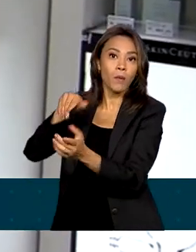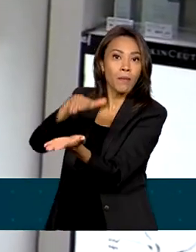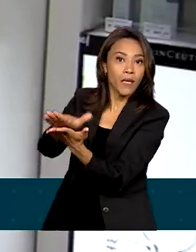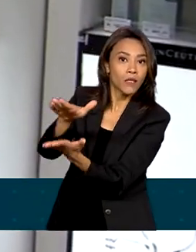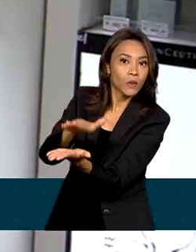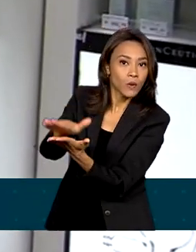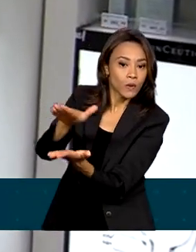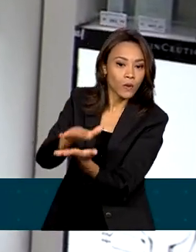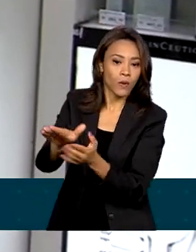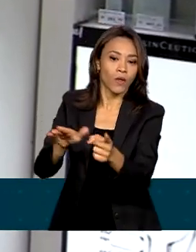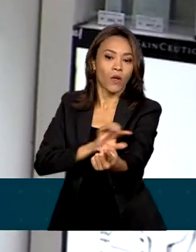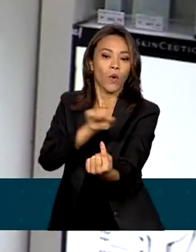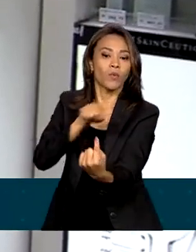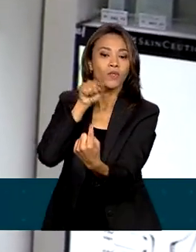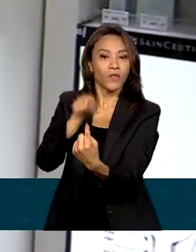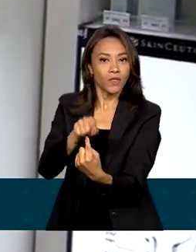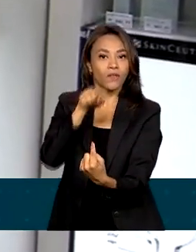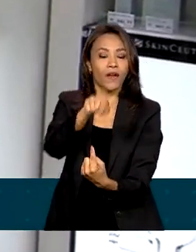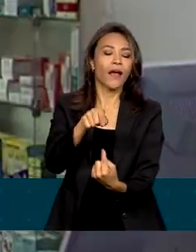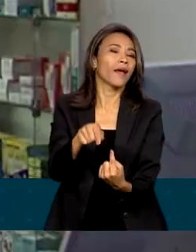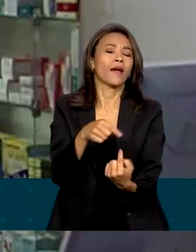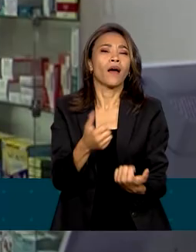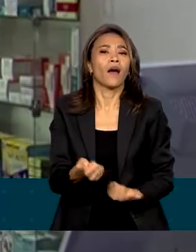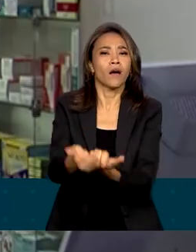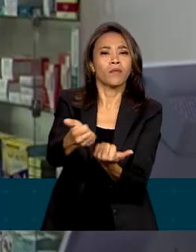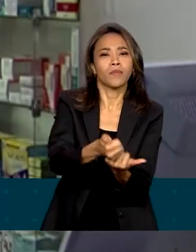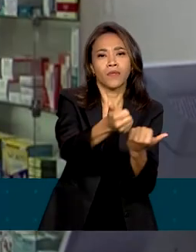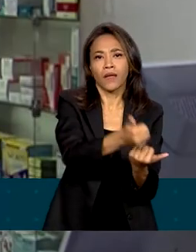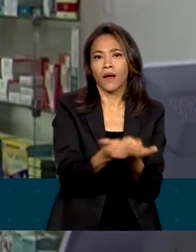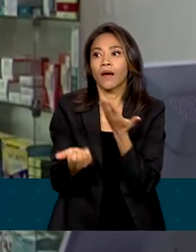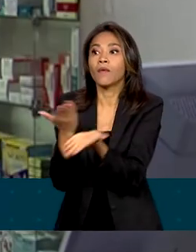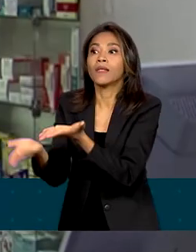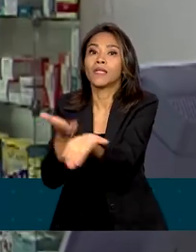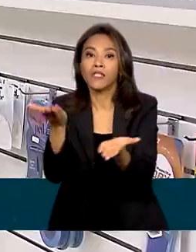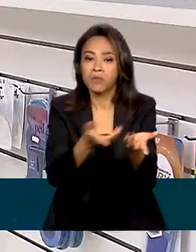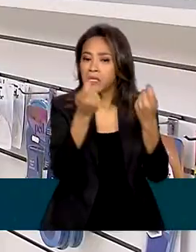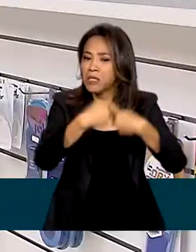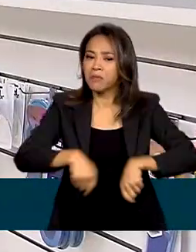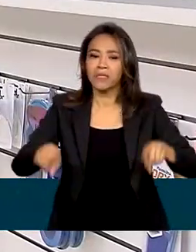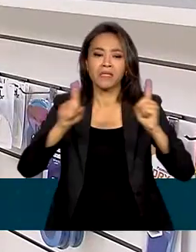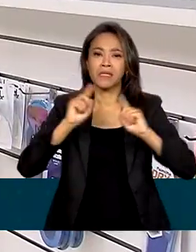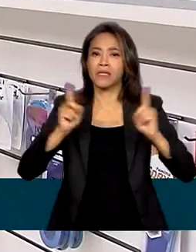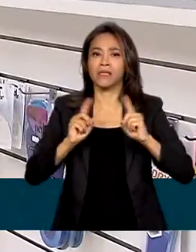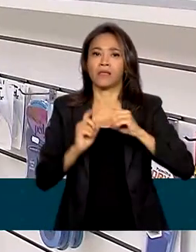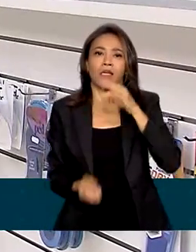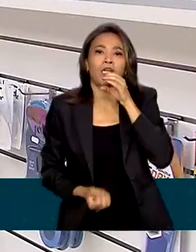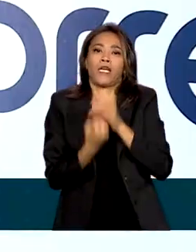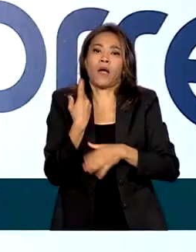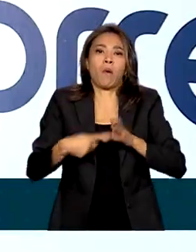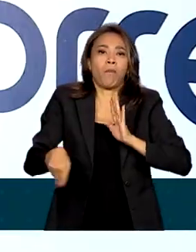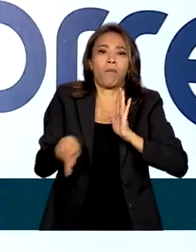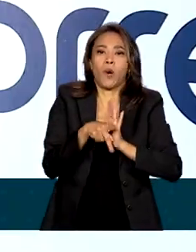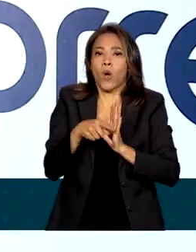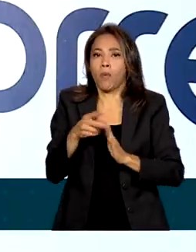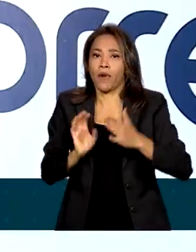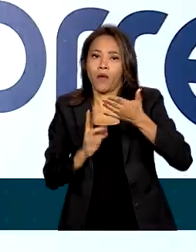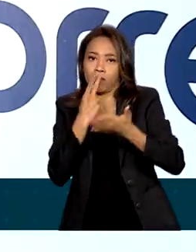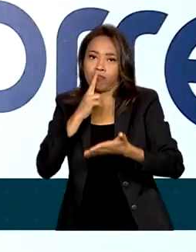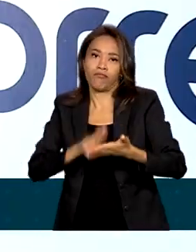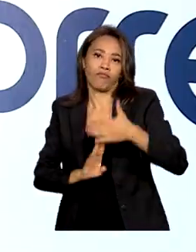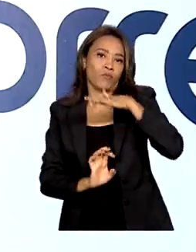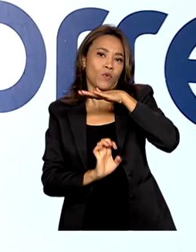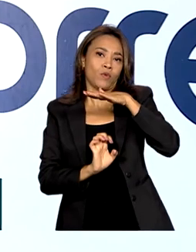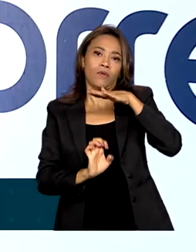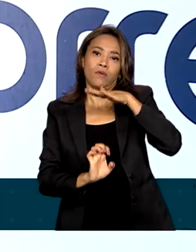ideia é expandir a rede de atendimento sem a necessidade de montar agências exclusivas. A gente precisa agregar